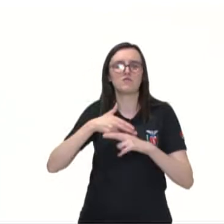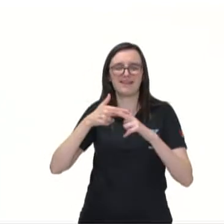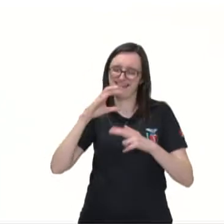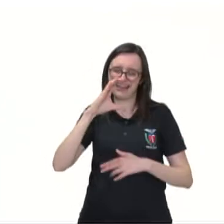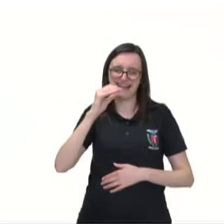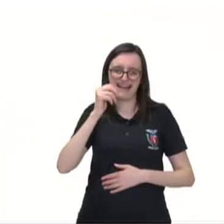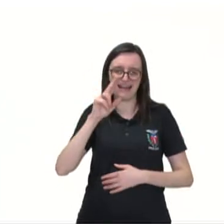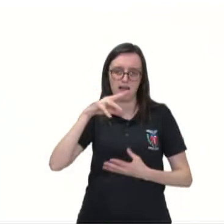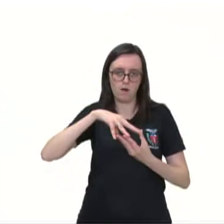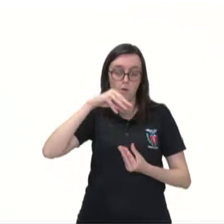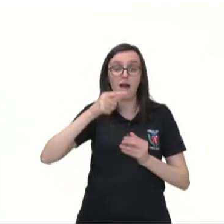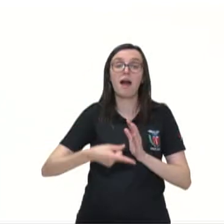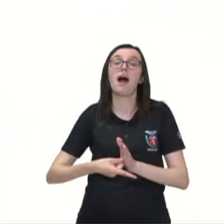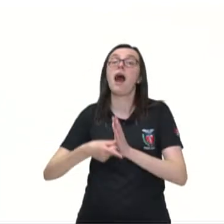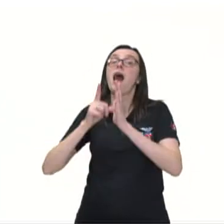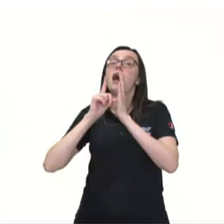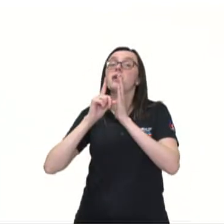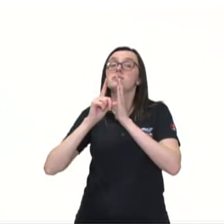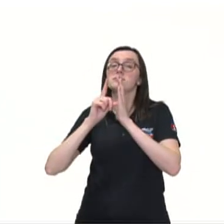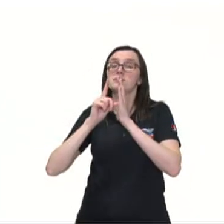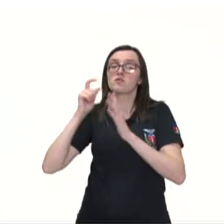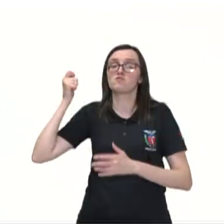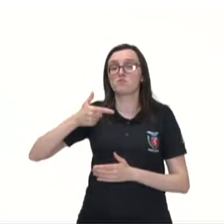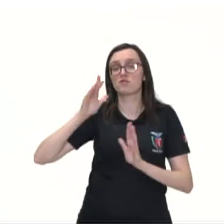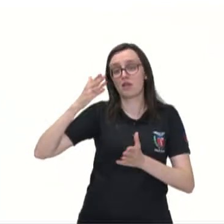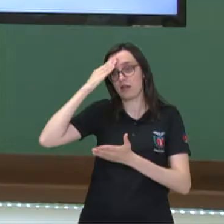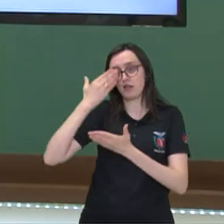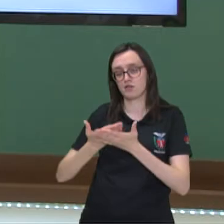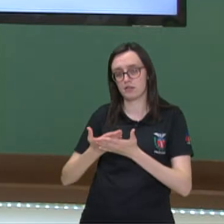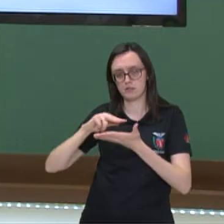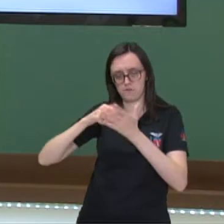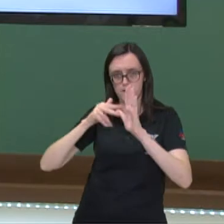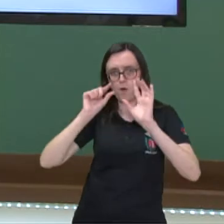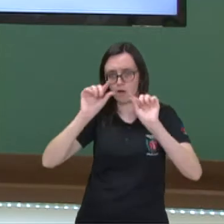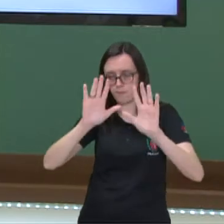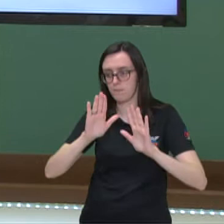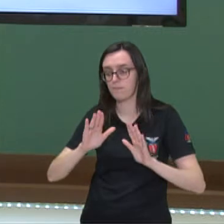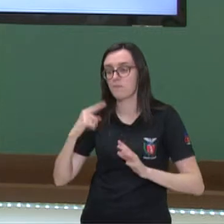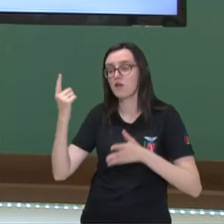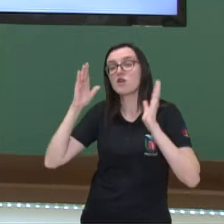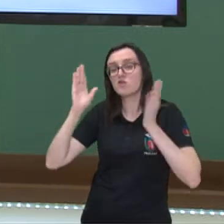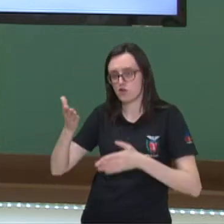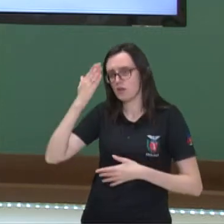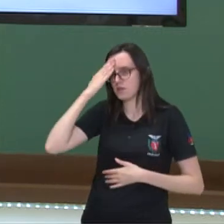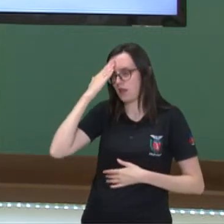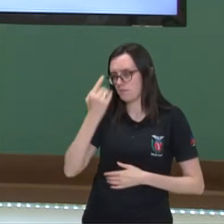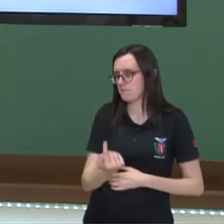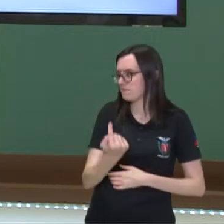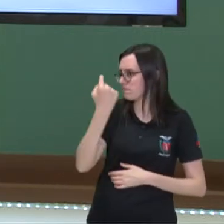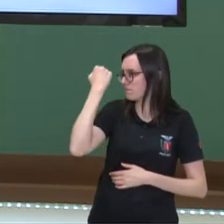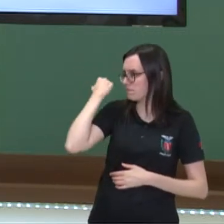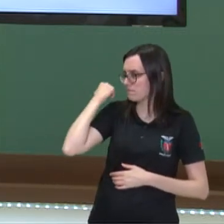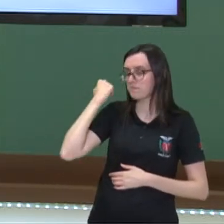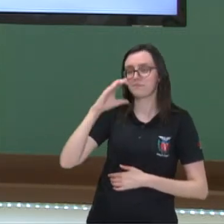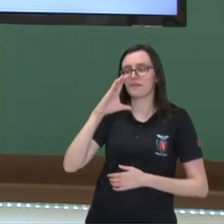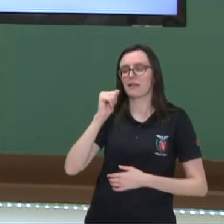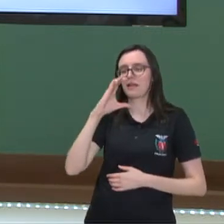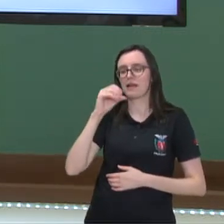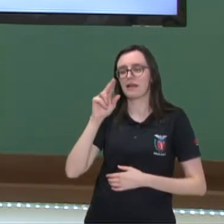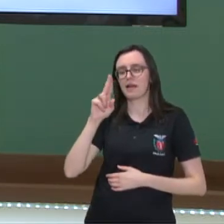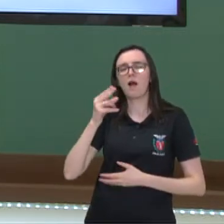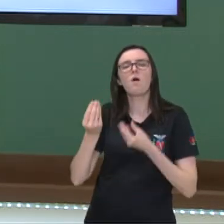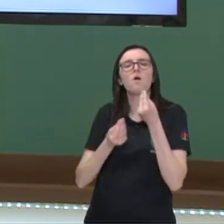setecentos anos antes do que se acreditava anteriormente. Ou seja, sabíamos que o cacau foi